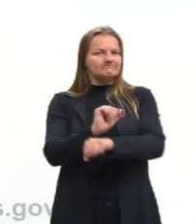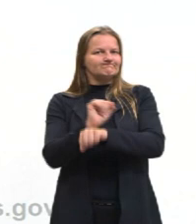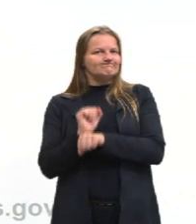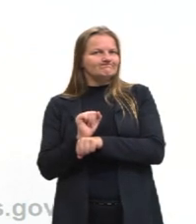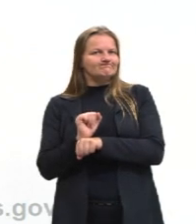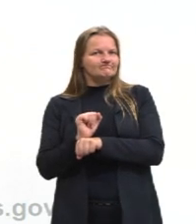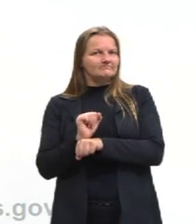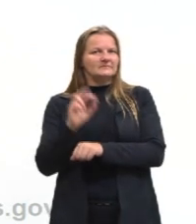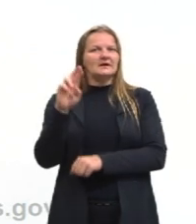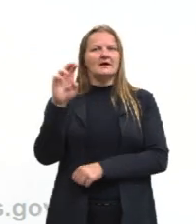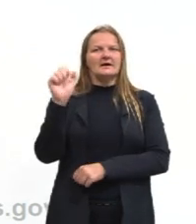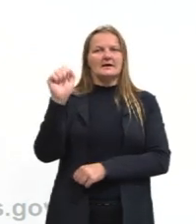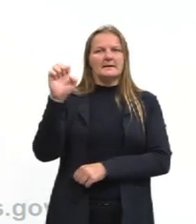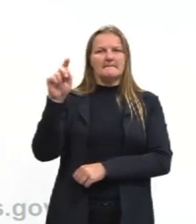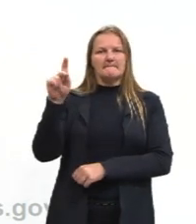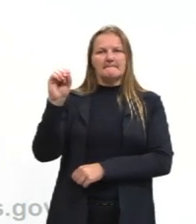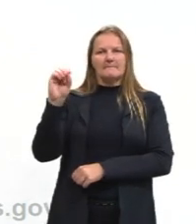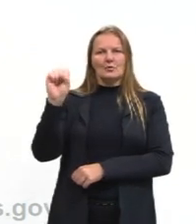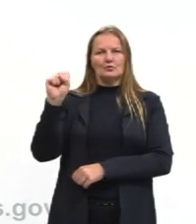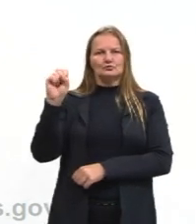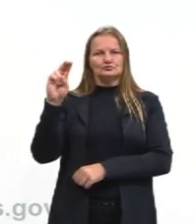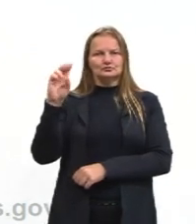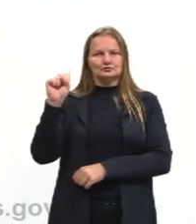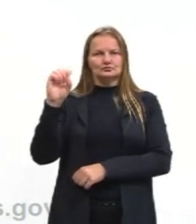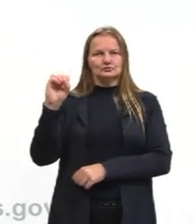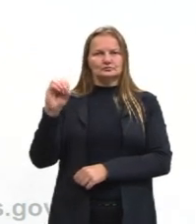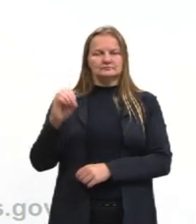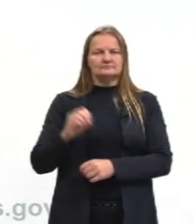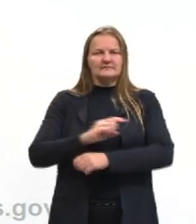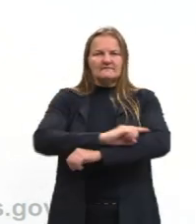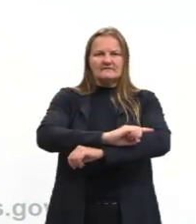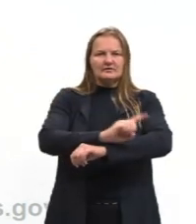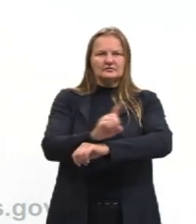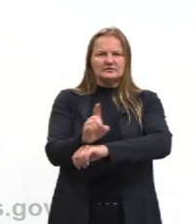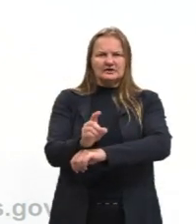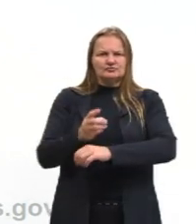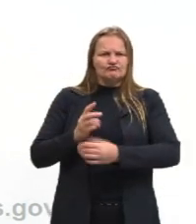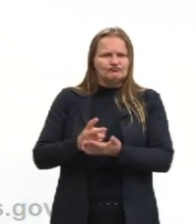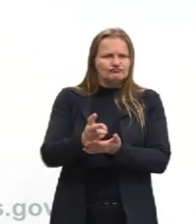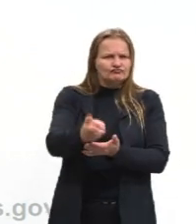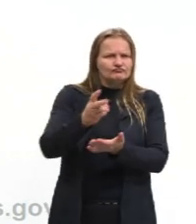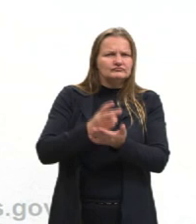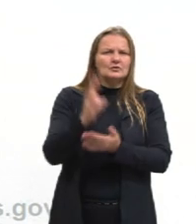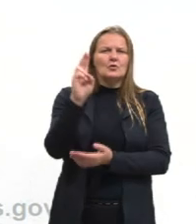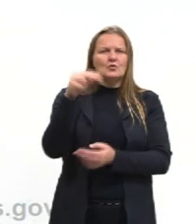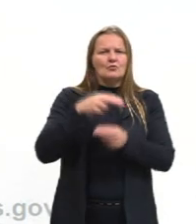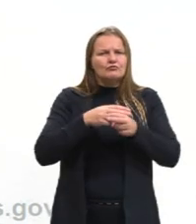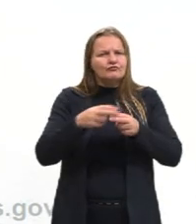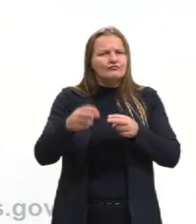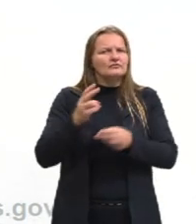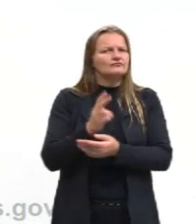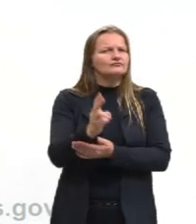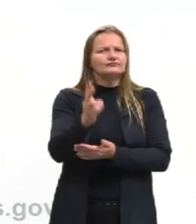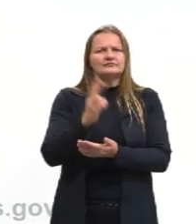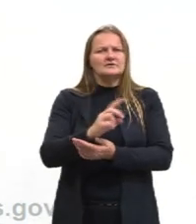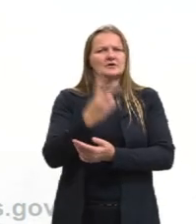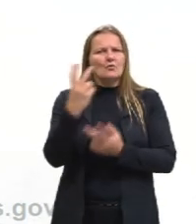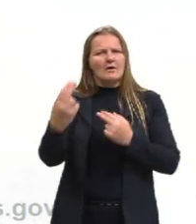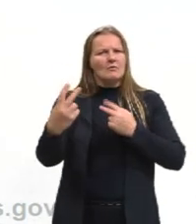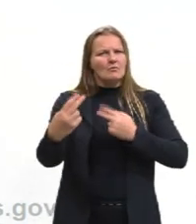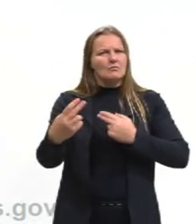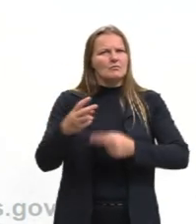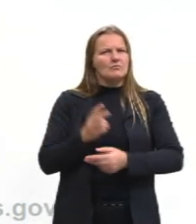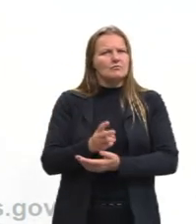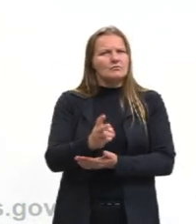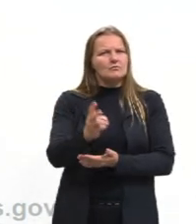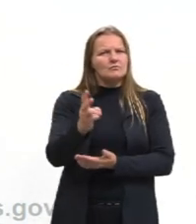significa, né? Velocidade uniforme, como a gente já falou. Velocidade sempre igual. A gente já